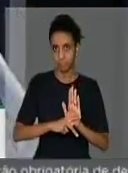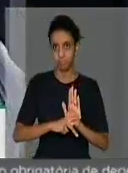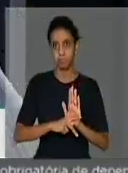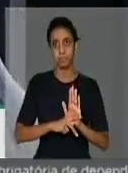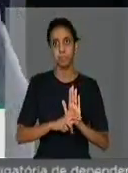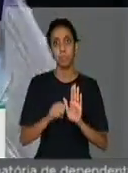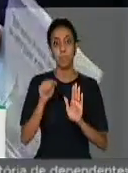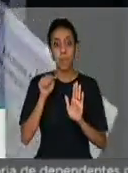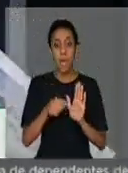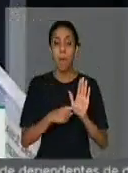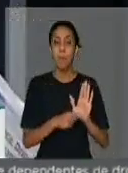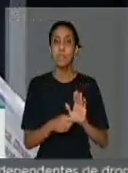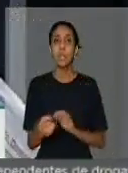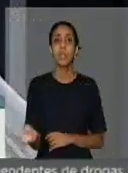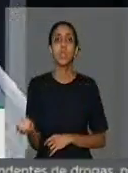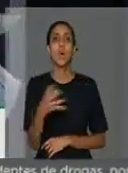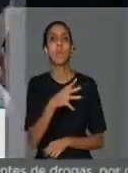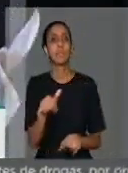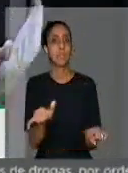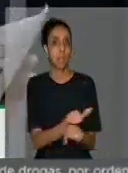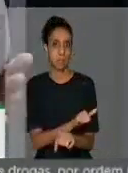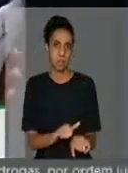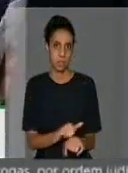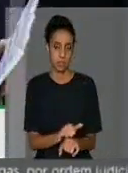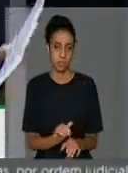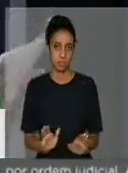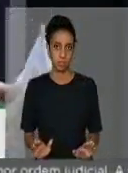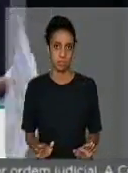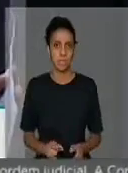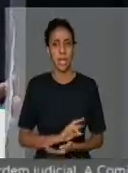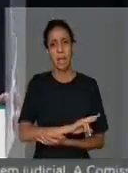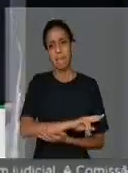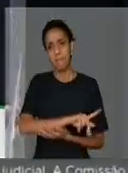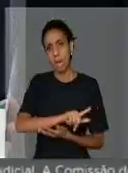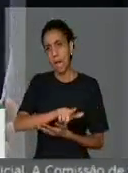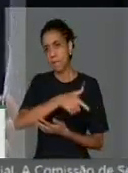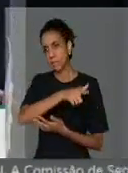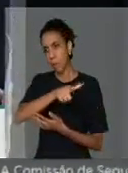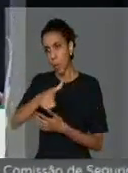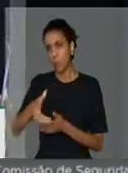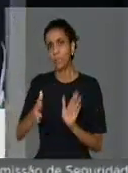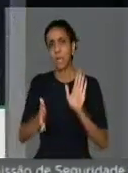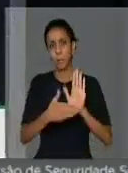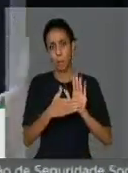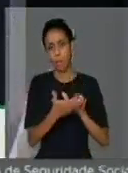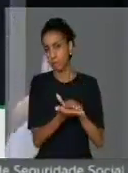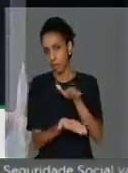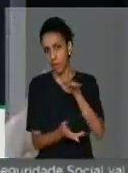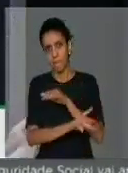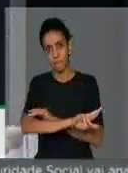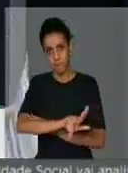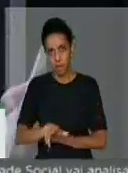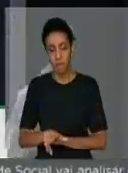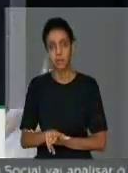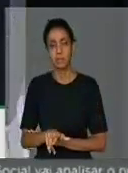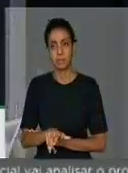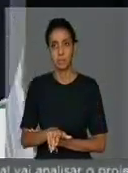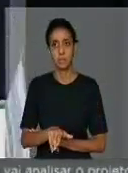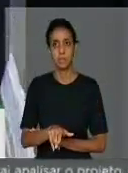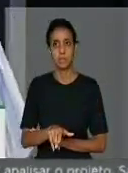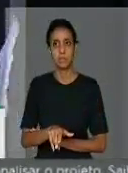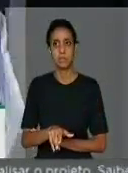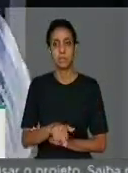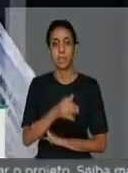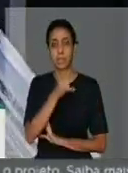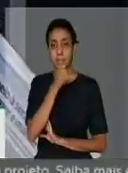com essa nova visão do Denox. E existem vários outros propostos, inclusive do deputado Júlio César, da sessão de